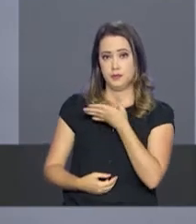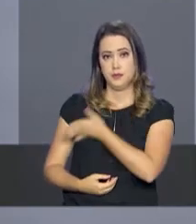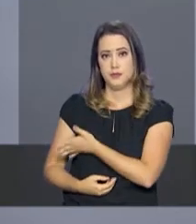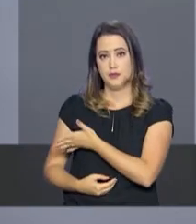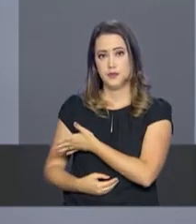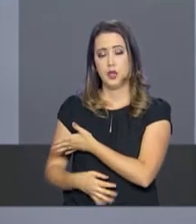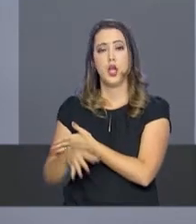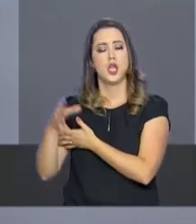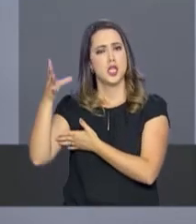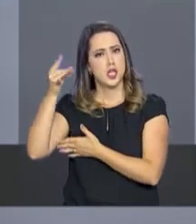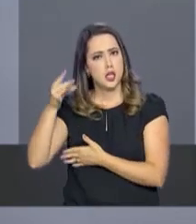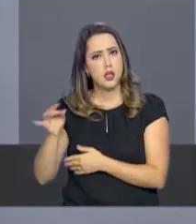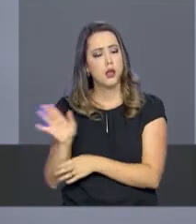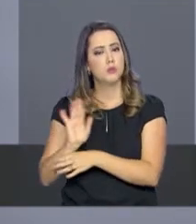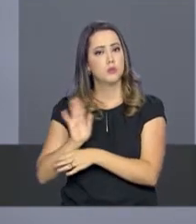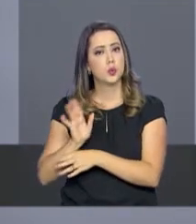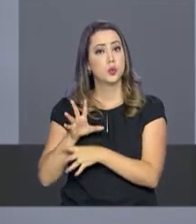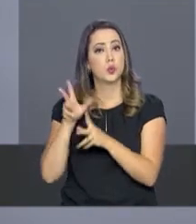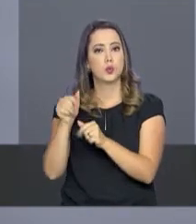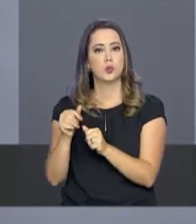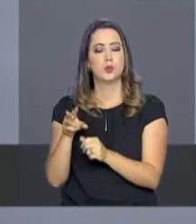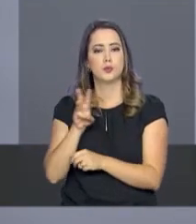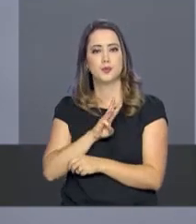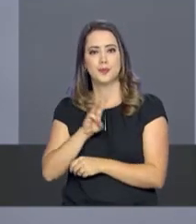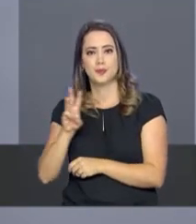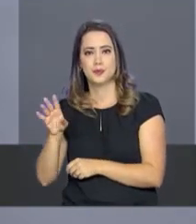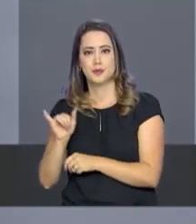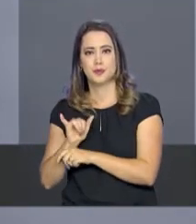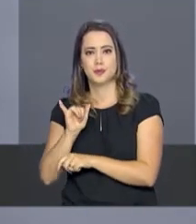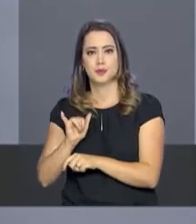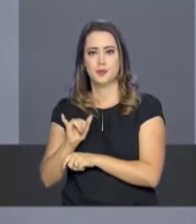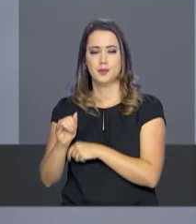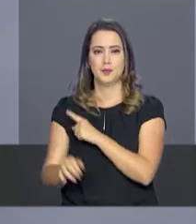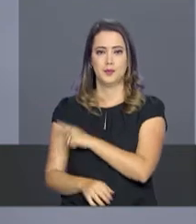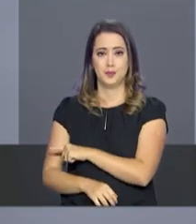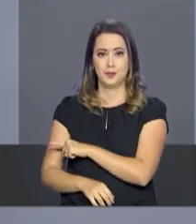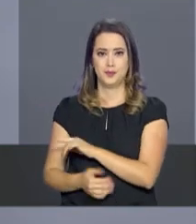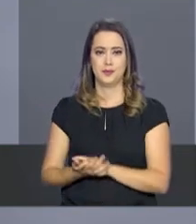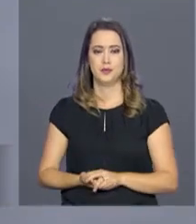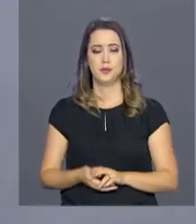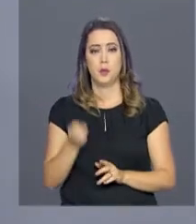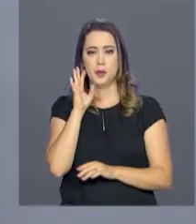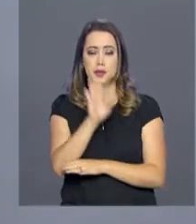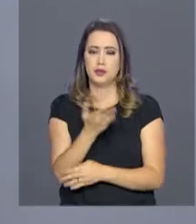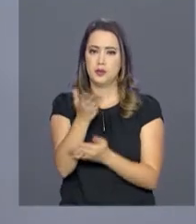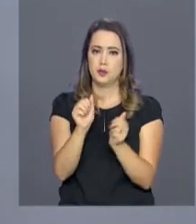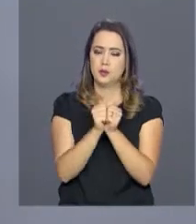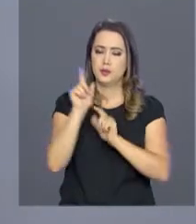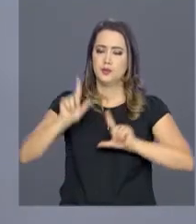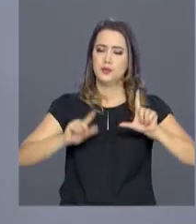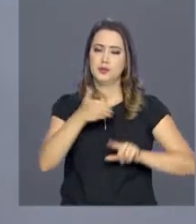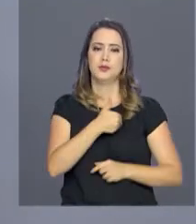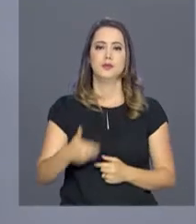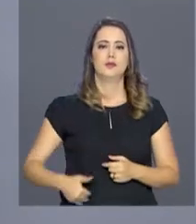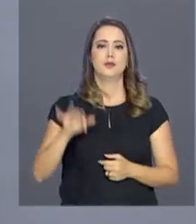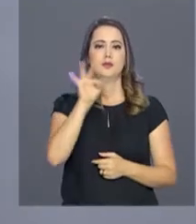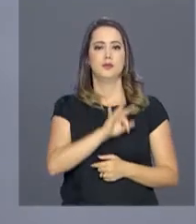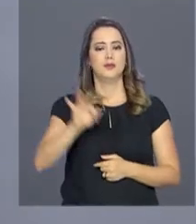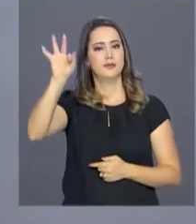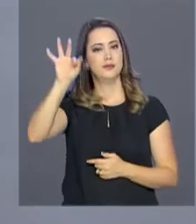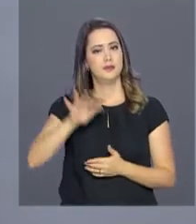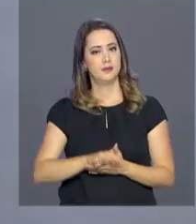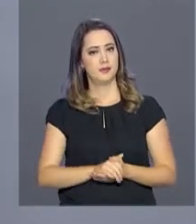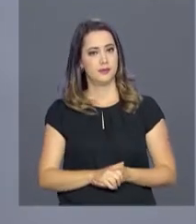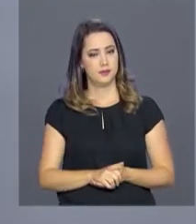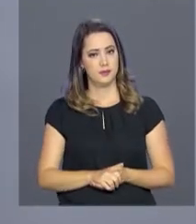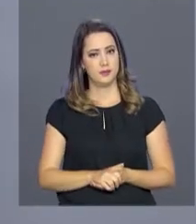E todas as reportagens estão disponíveis em nosso canal no YouTube. Uma boa tarde para você e continue com a gente aqui na NBR, TV do